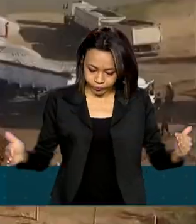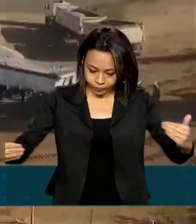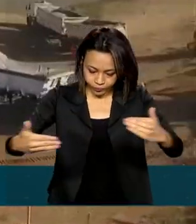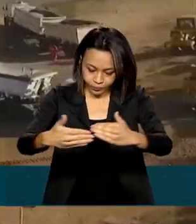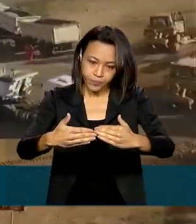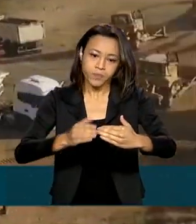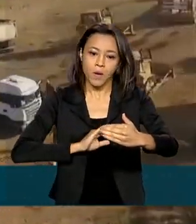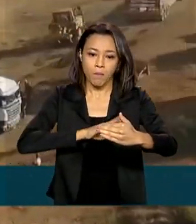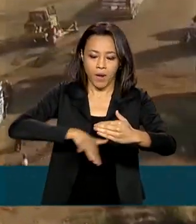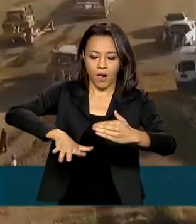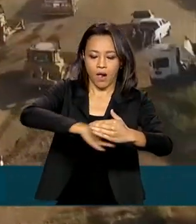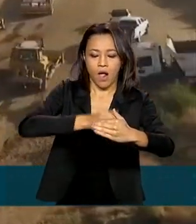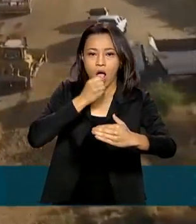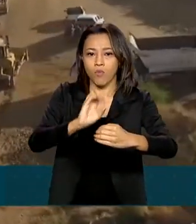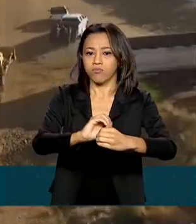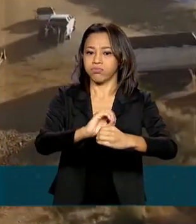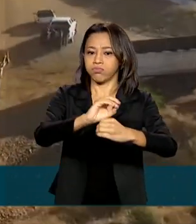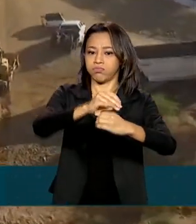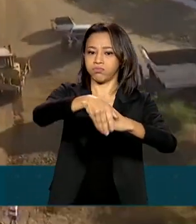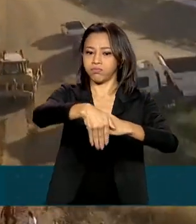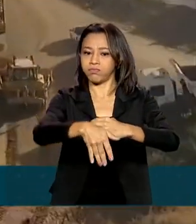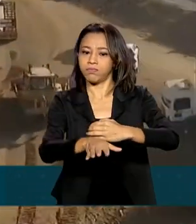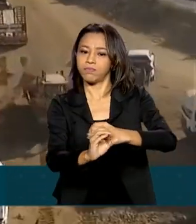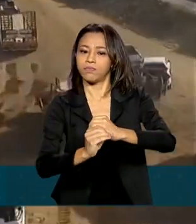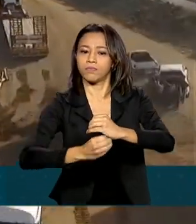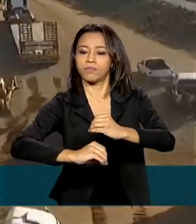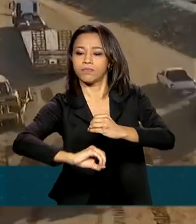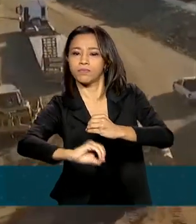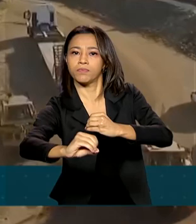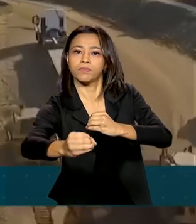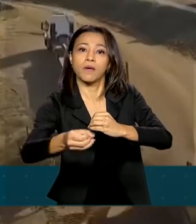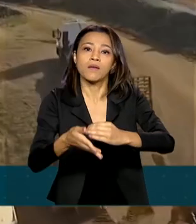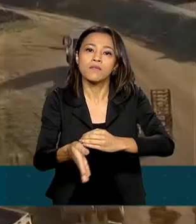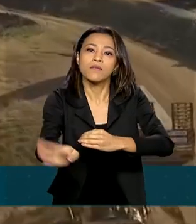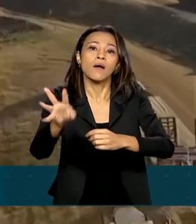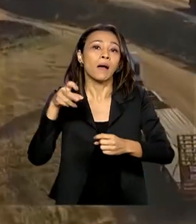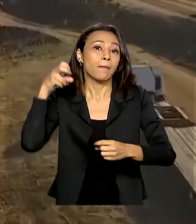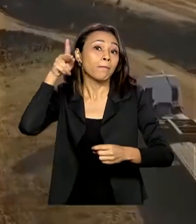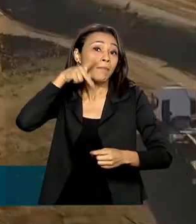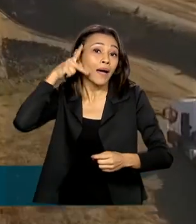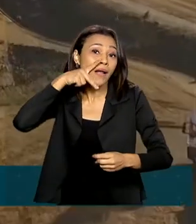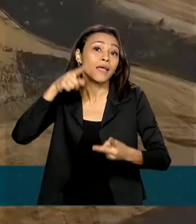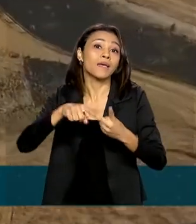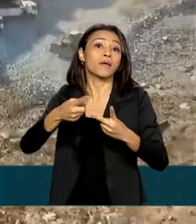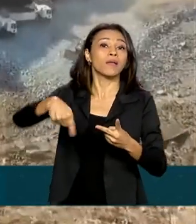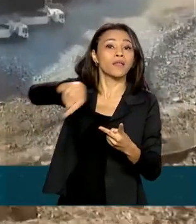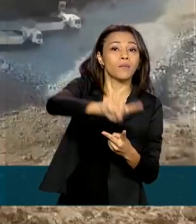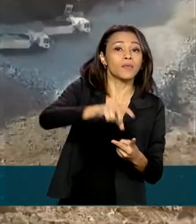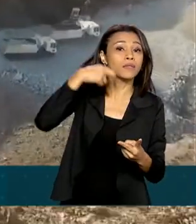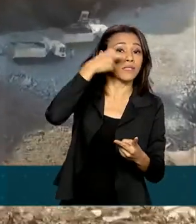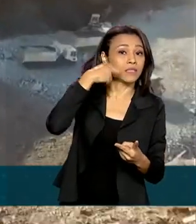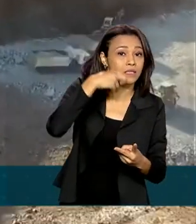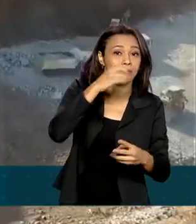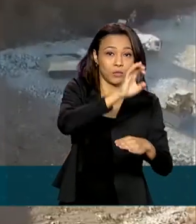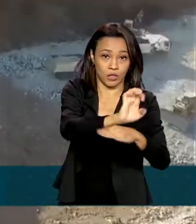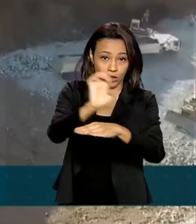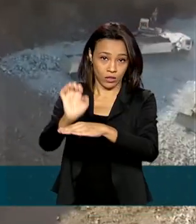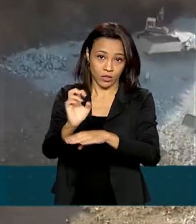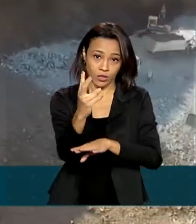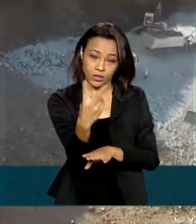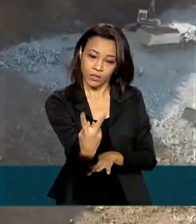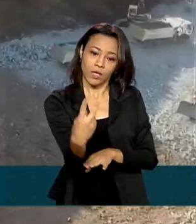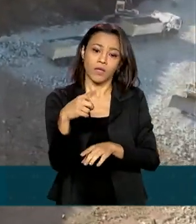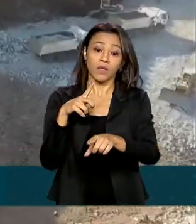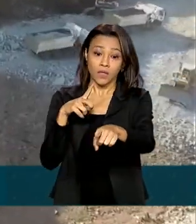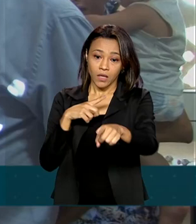Jati para o trecho do Eixo Norte, em direção a Paraíba e ao Rio Grande do Norte. Após percorrer trechos